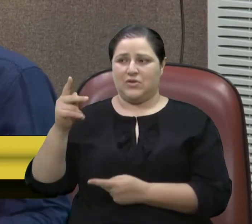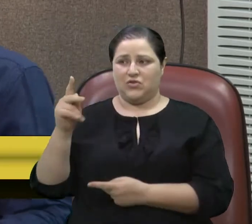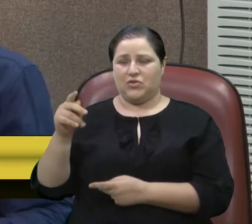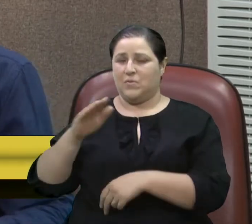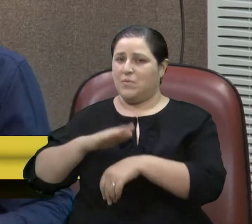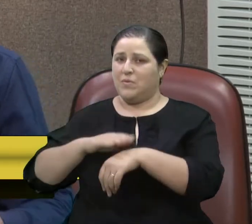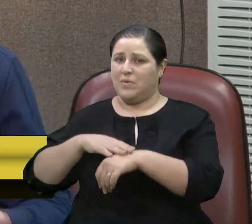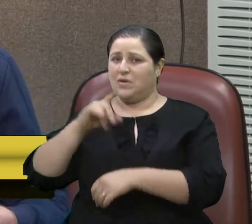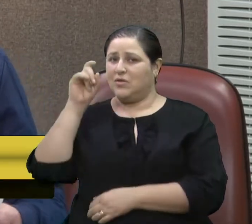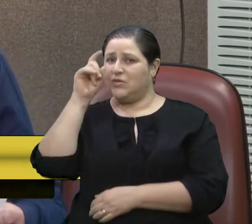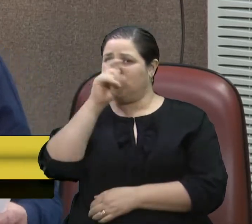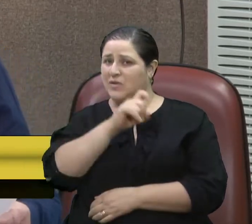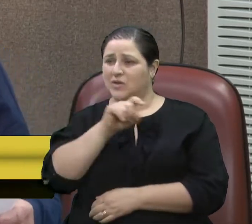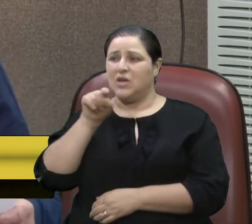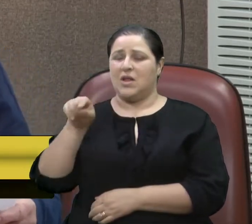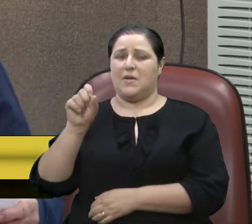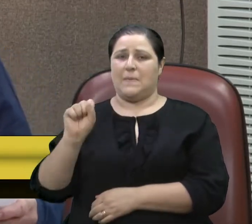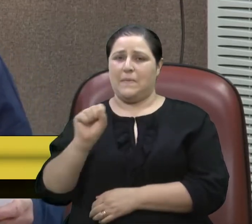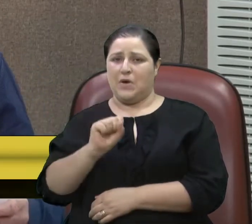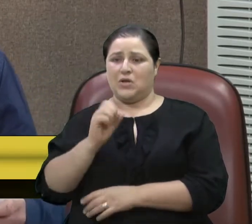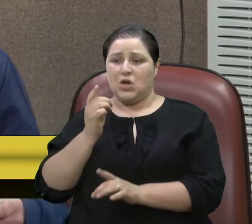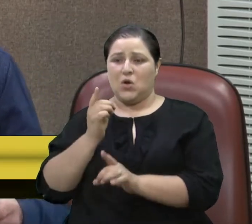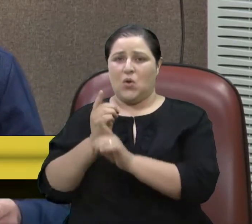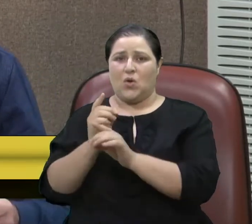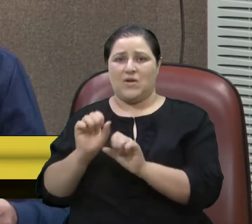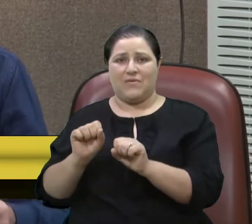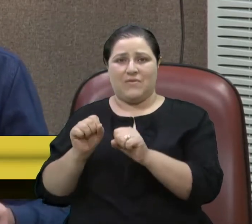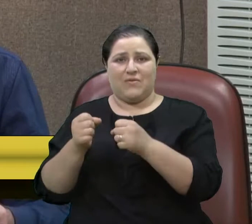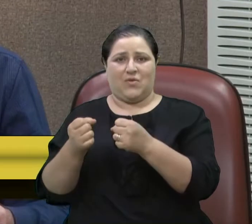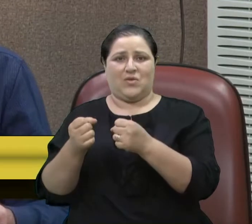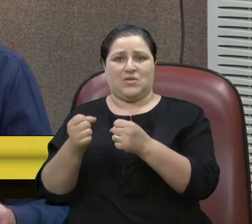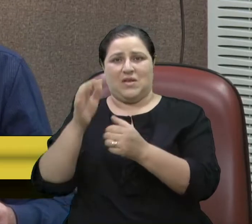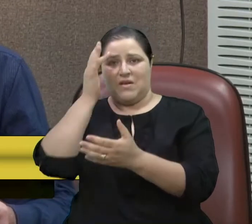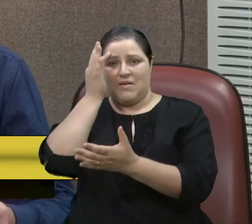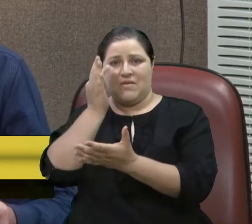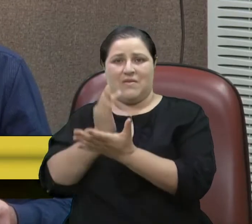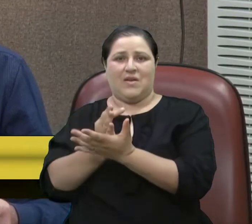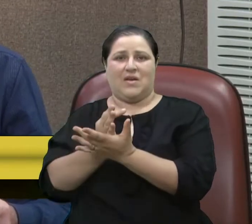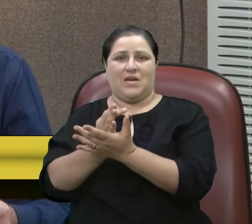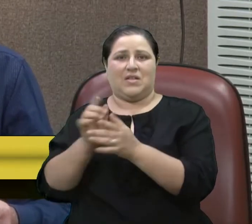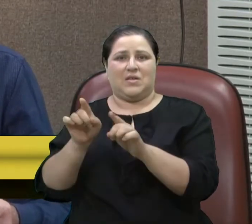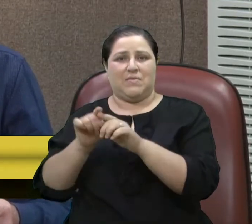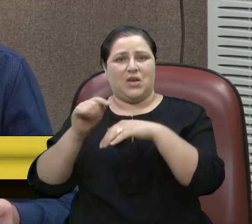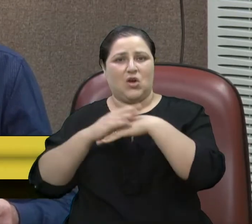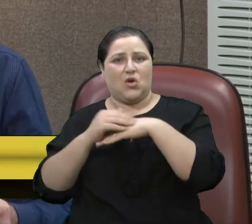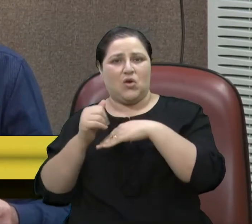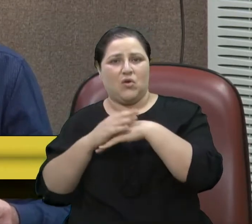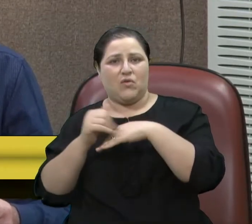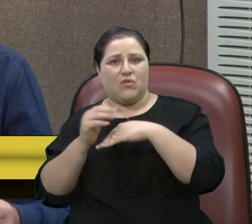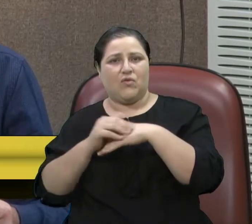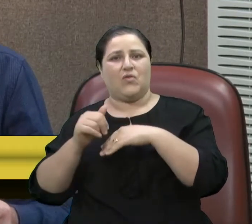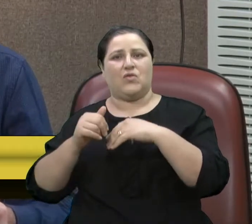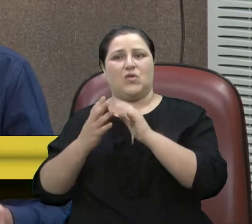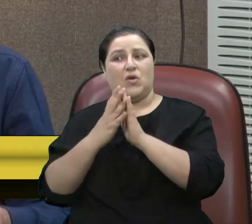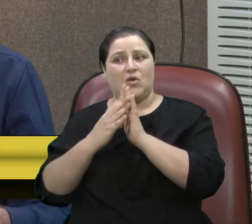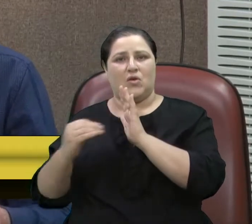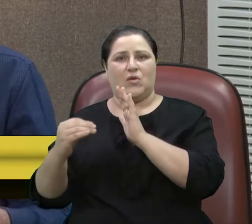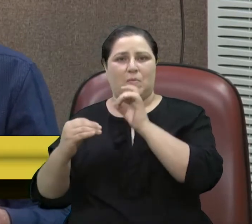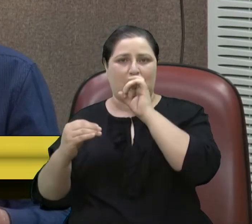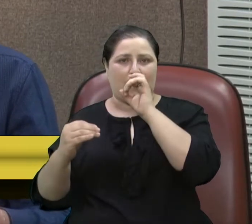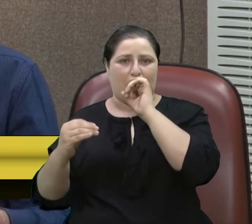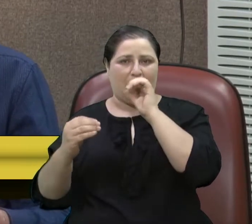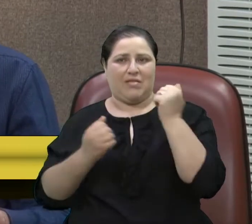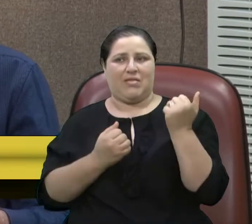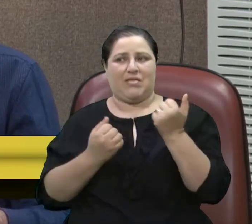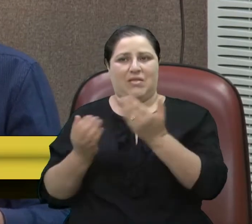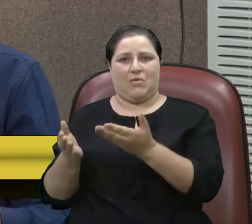difícil, que possa encontrar força na fé e conforto no exemplo de vida deixado pelo